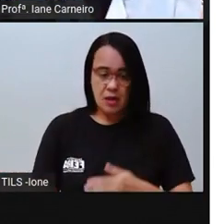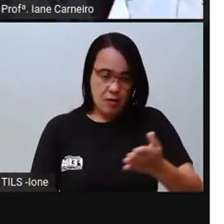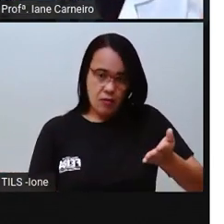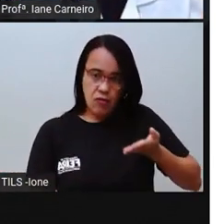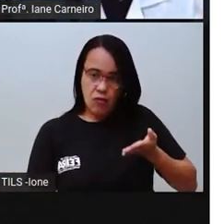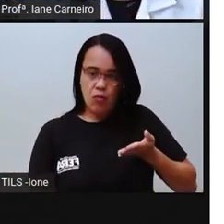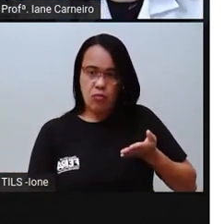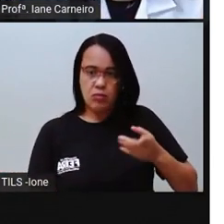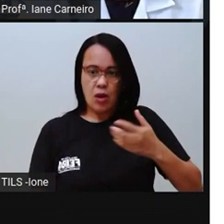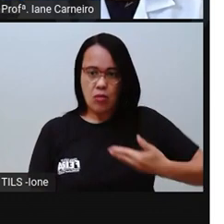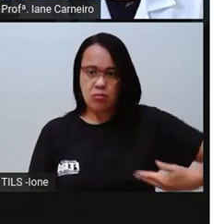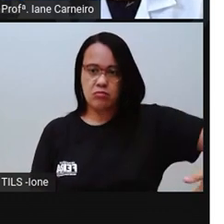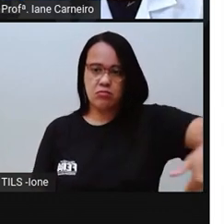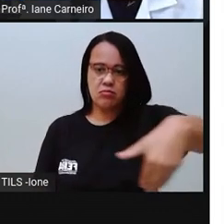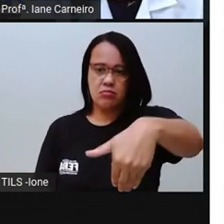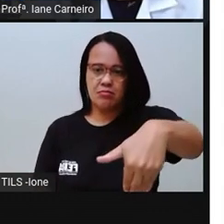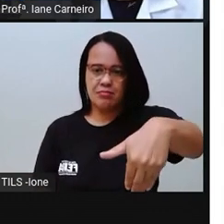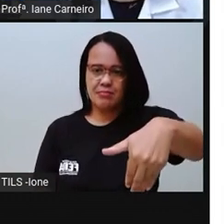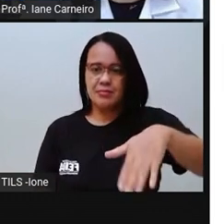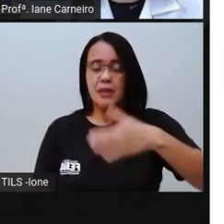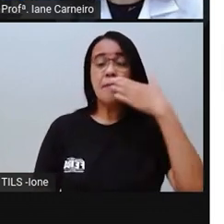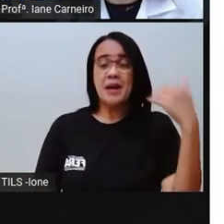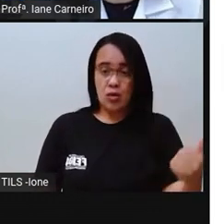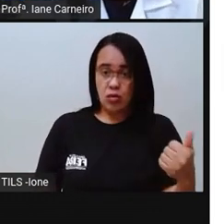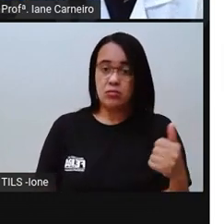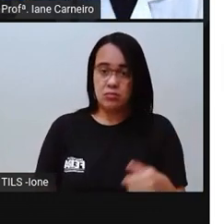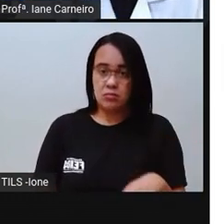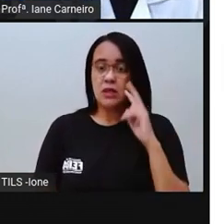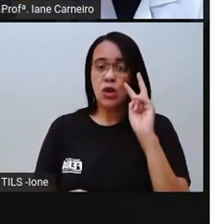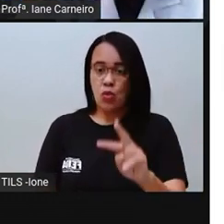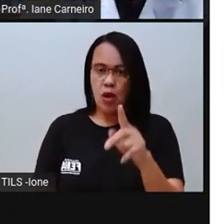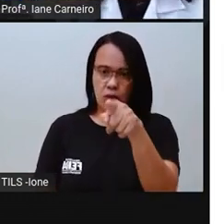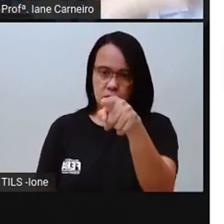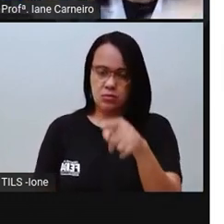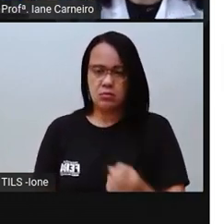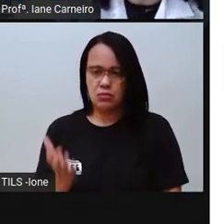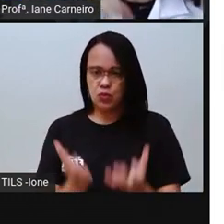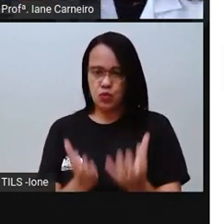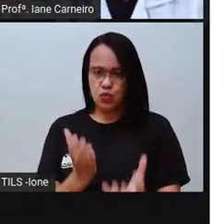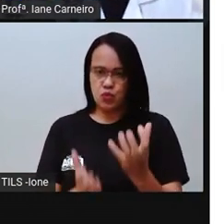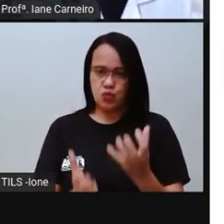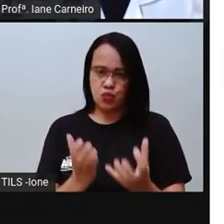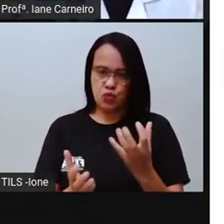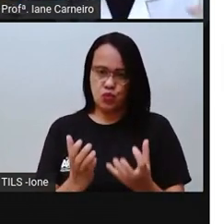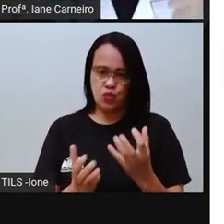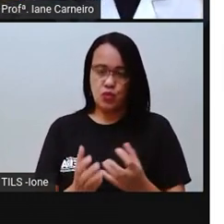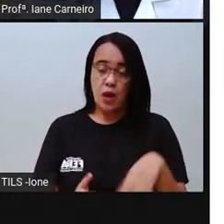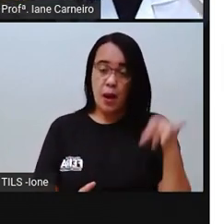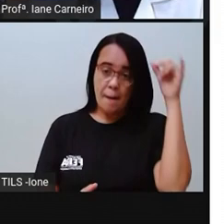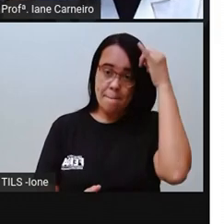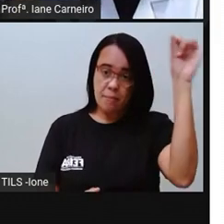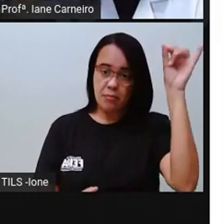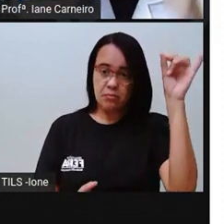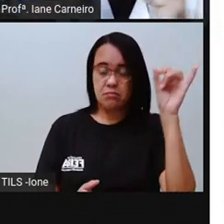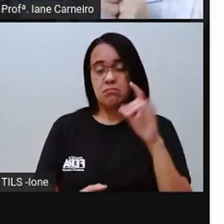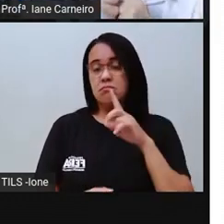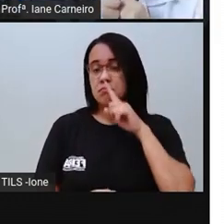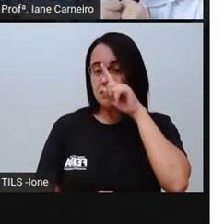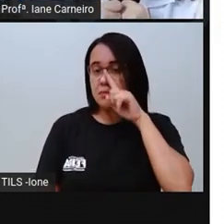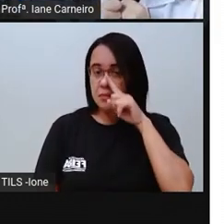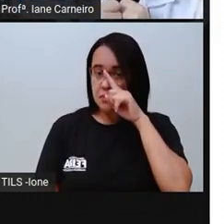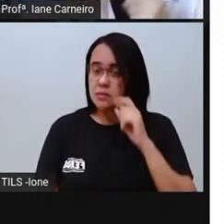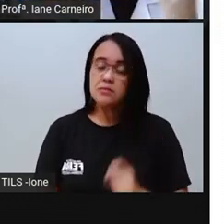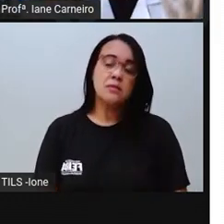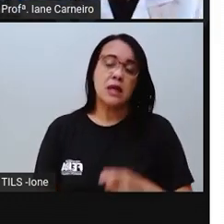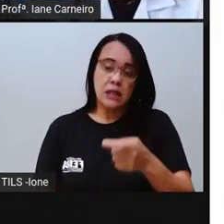fora, né? Porque, ó, como aqui no desenho tá mostrando, as crianças podem se pendurar no fogão, né? E aí, se puxar uma panela